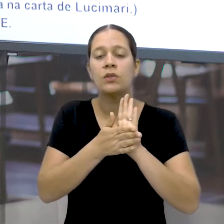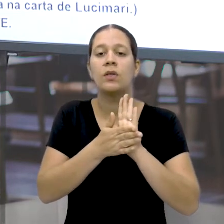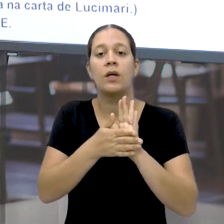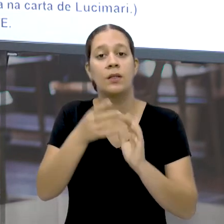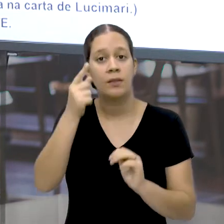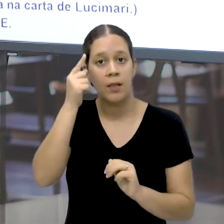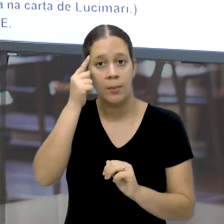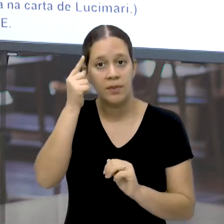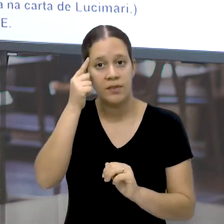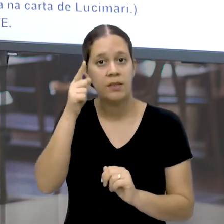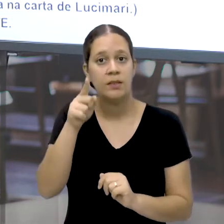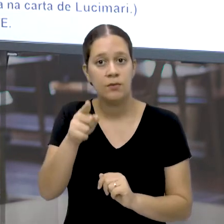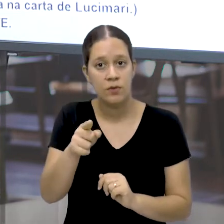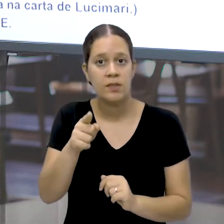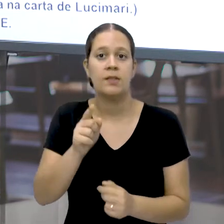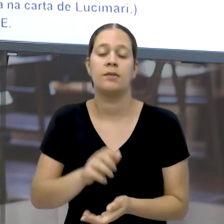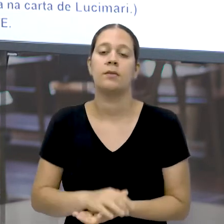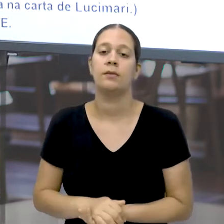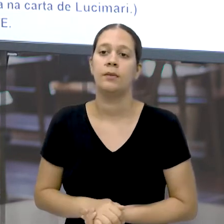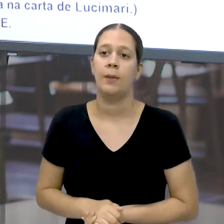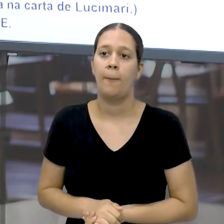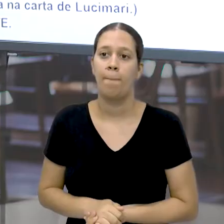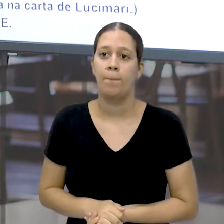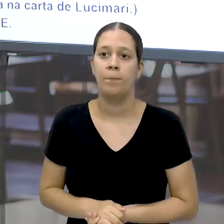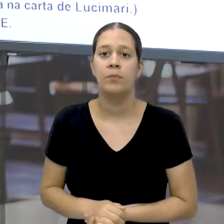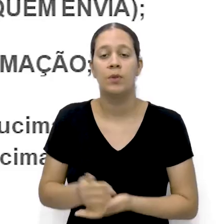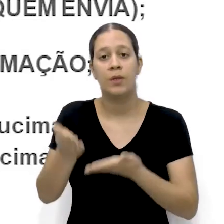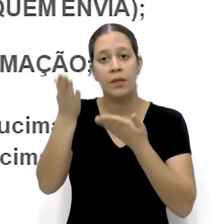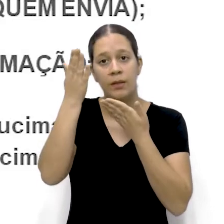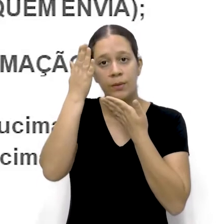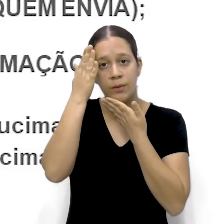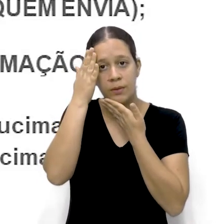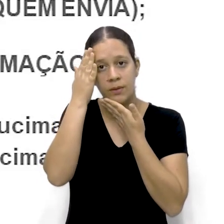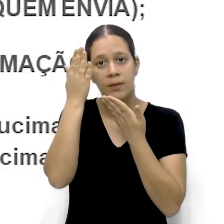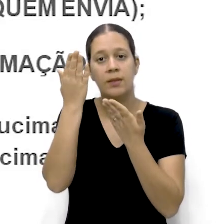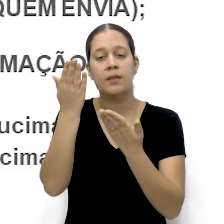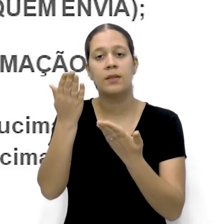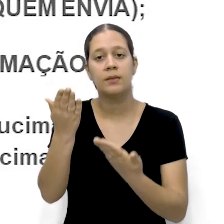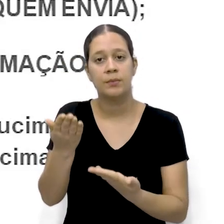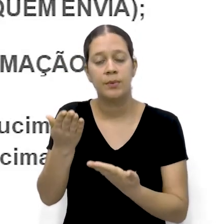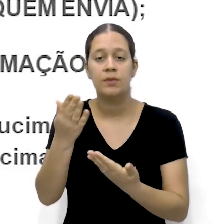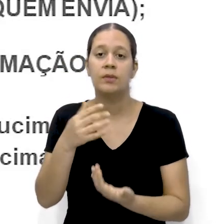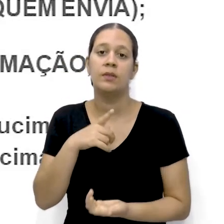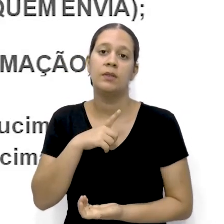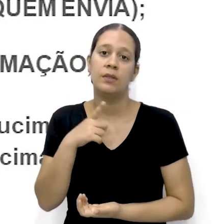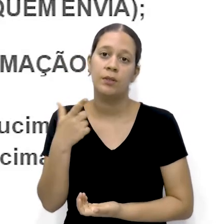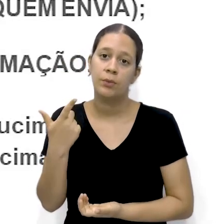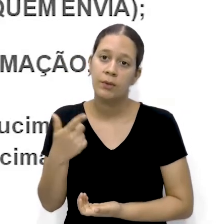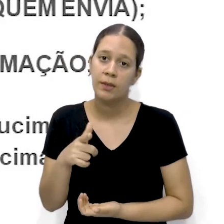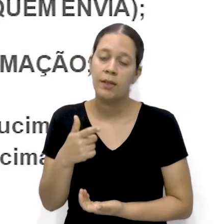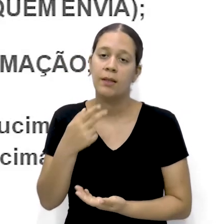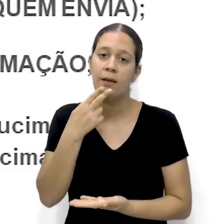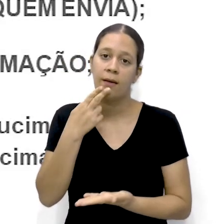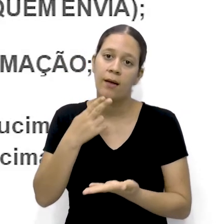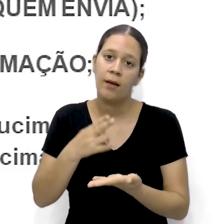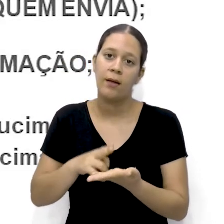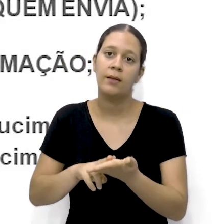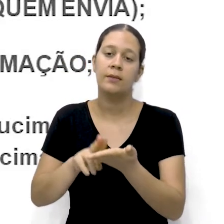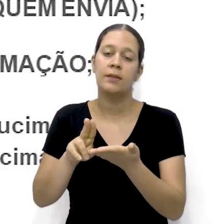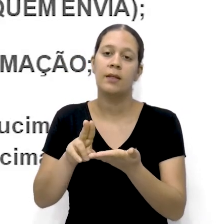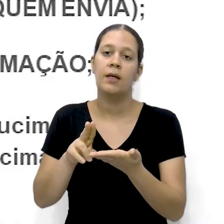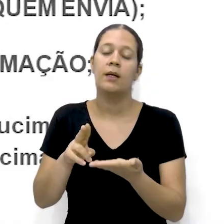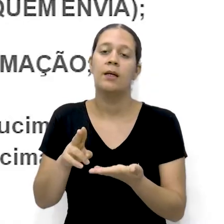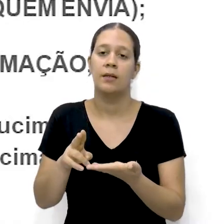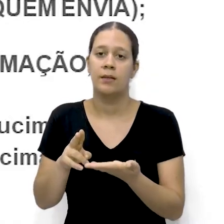cabeça De vocês Bom Acertam Agradecimento Que não consta Na carta De licinério Mas também Pode fazer